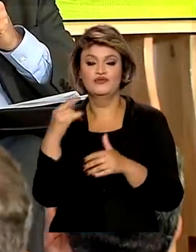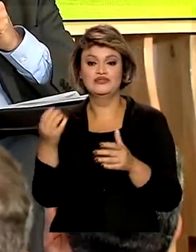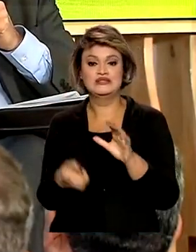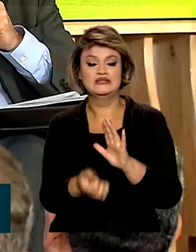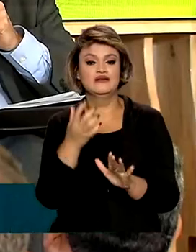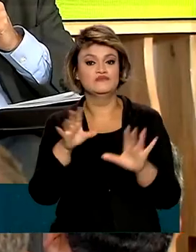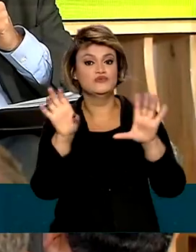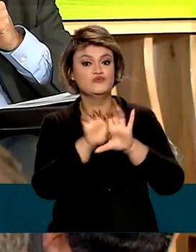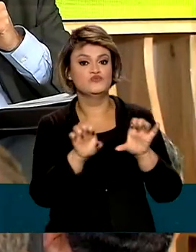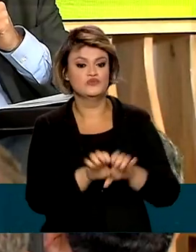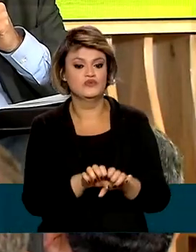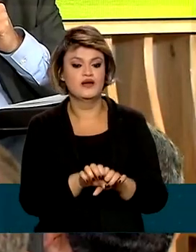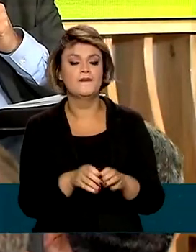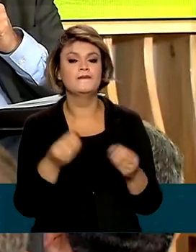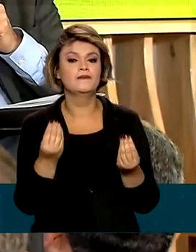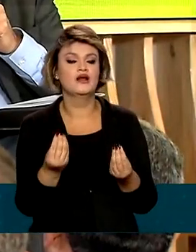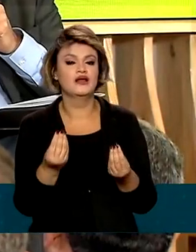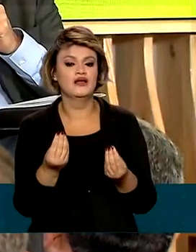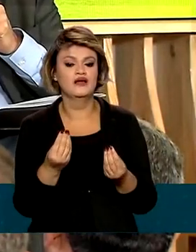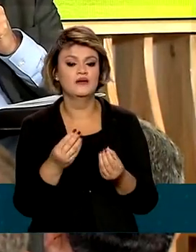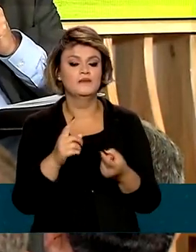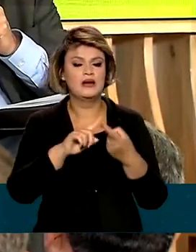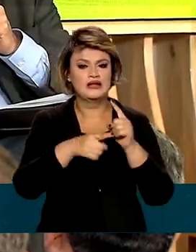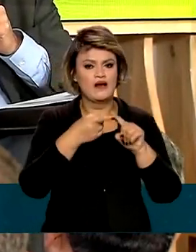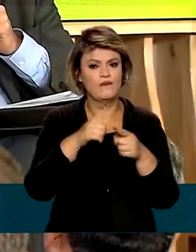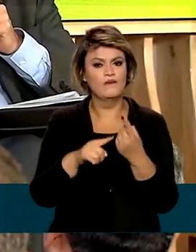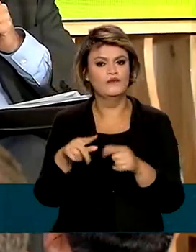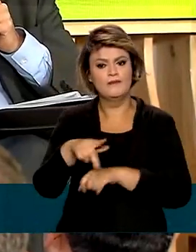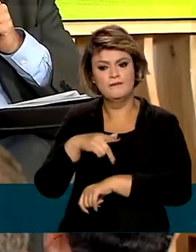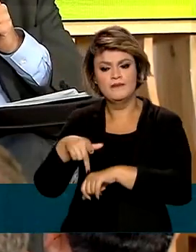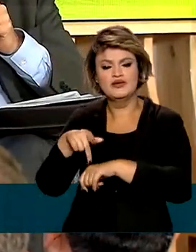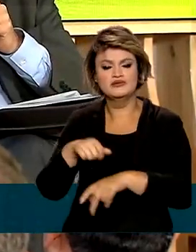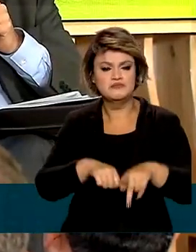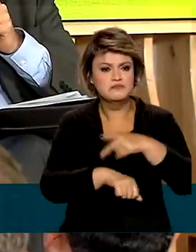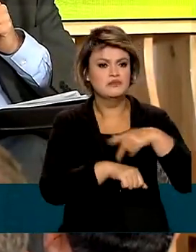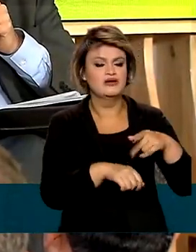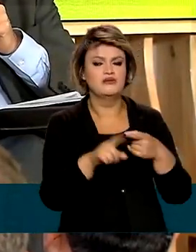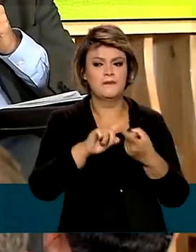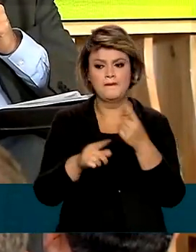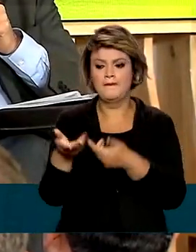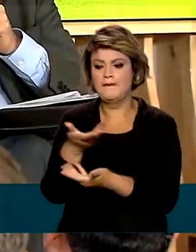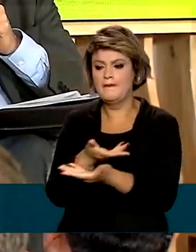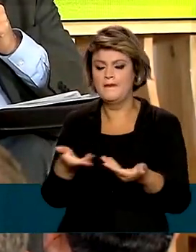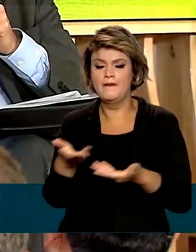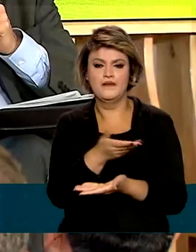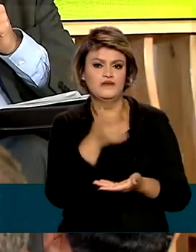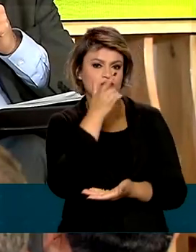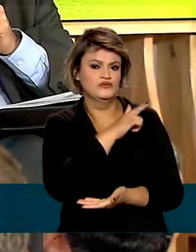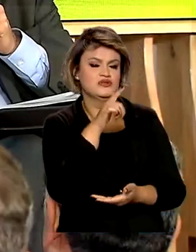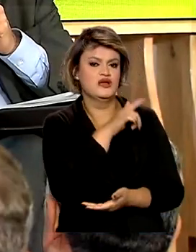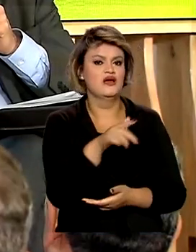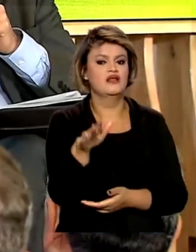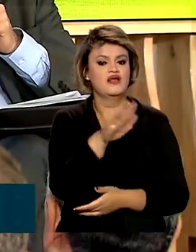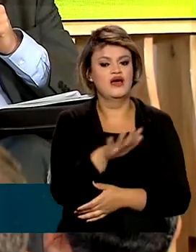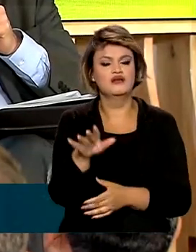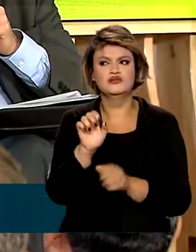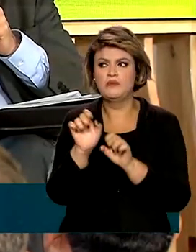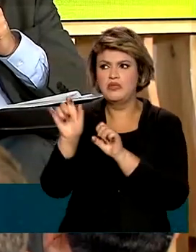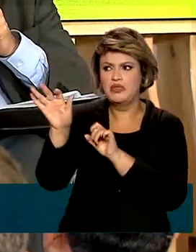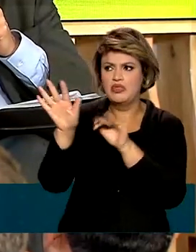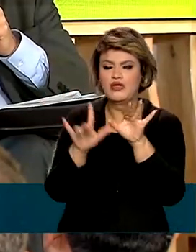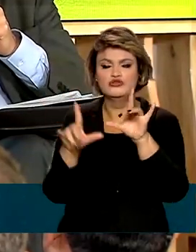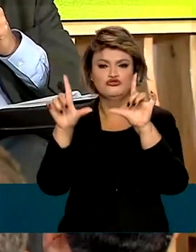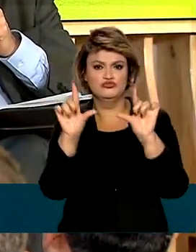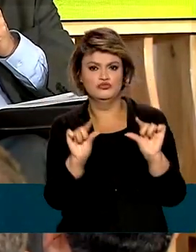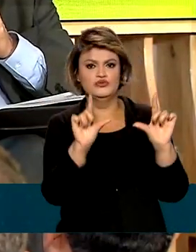a estrutura necessária para que acordos entre países possam ocorrer na área de redução de emissões